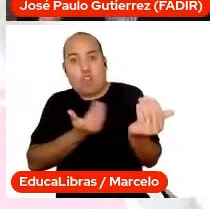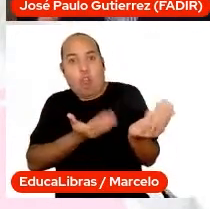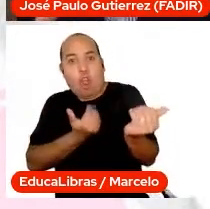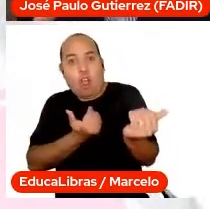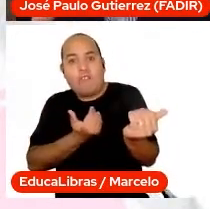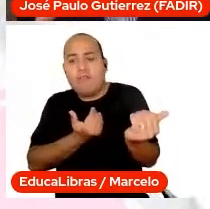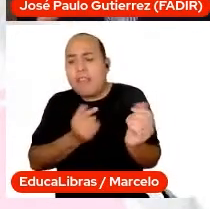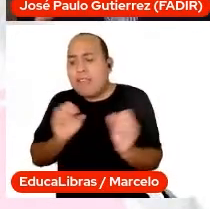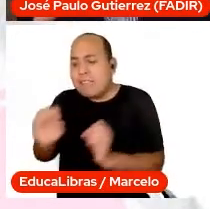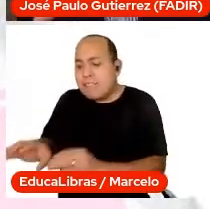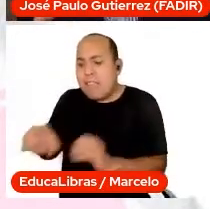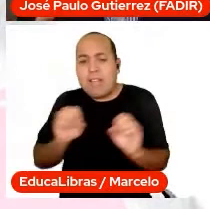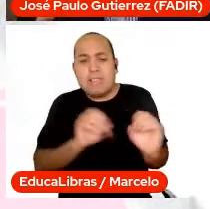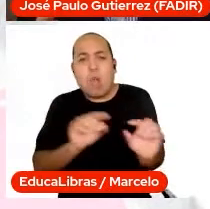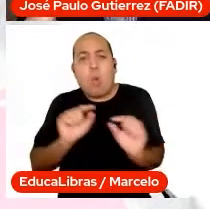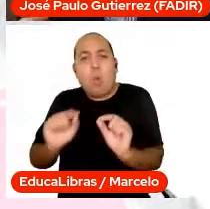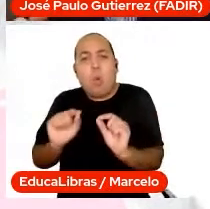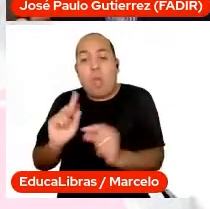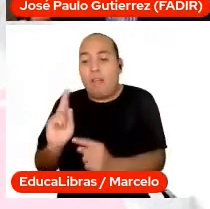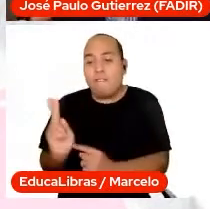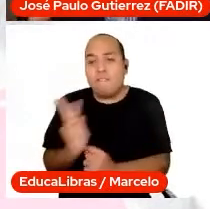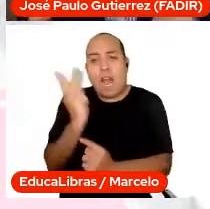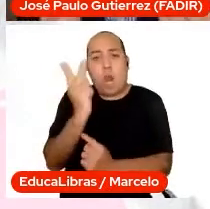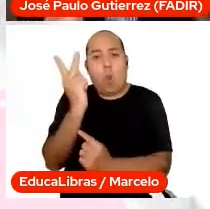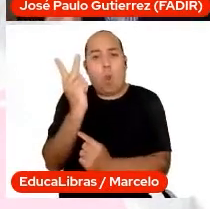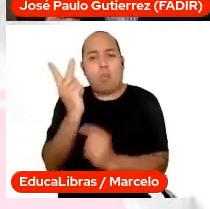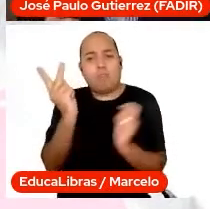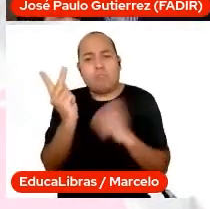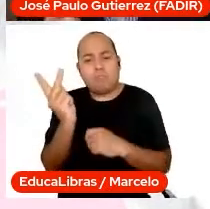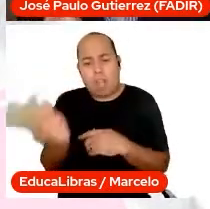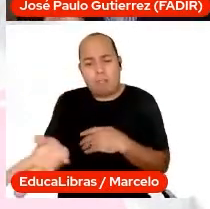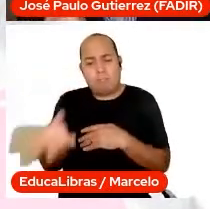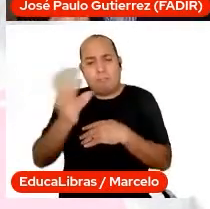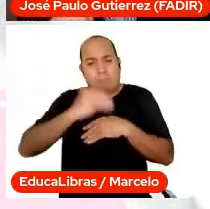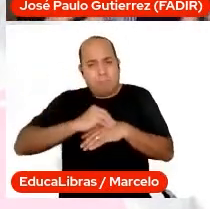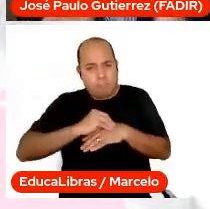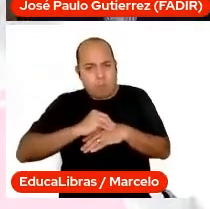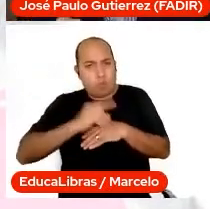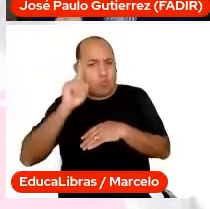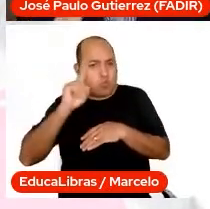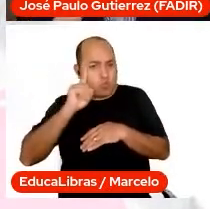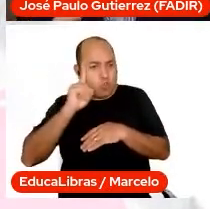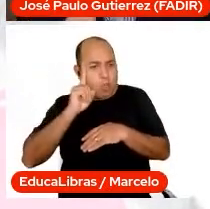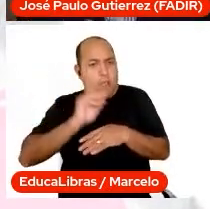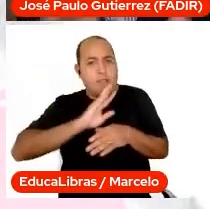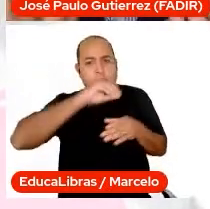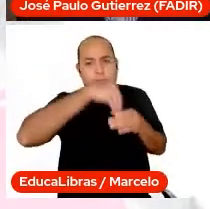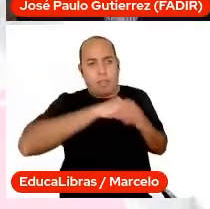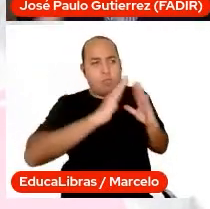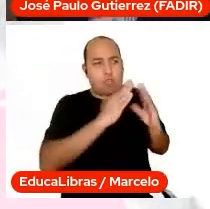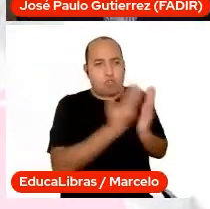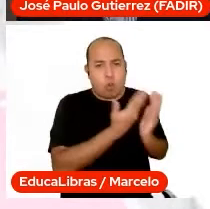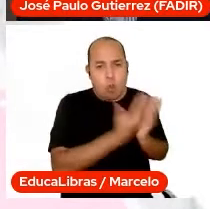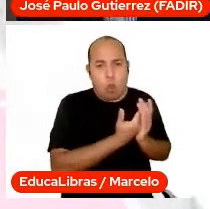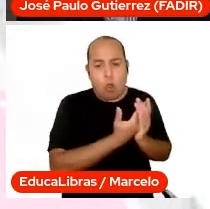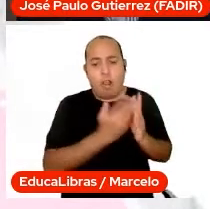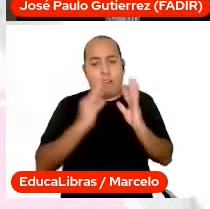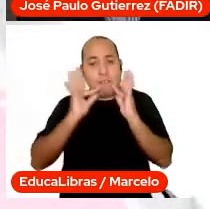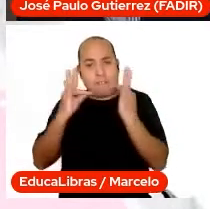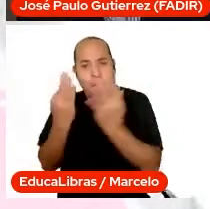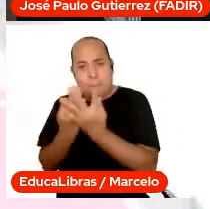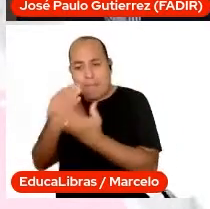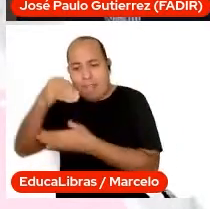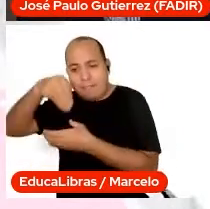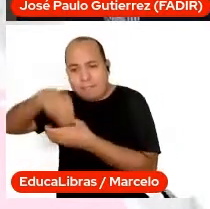vivenciamos no nosso dia a dia, valores que trazemos para a escola, que vivenciamos na família e que melhoramos com